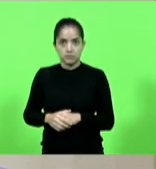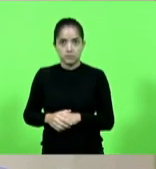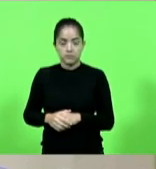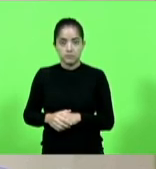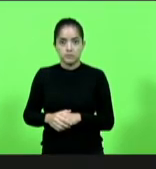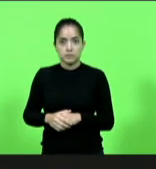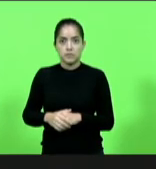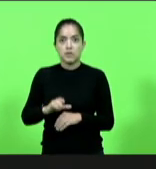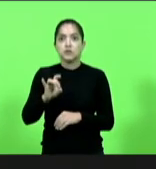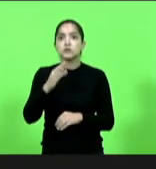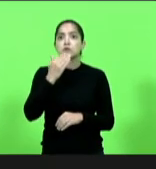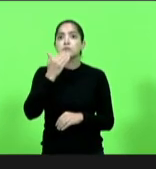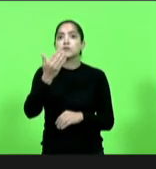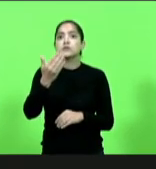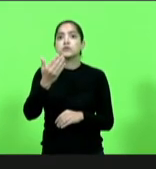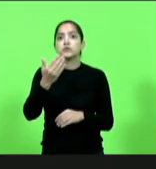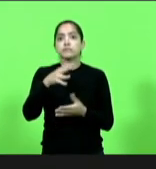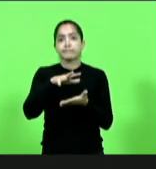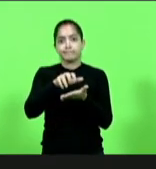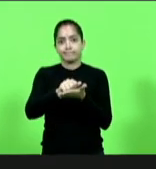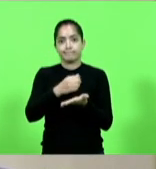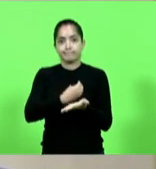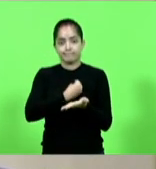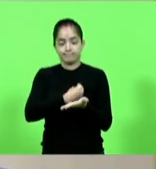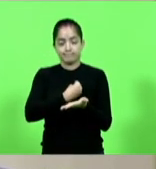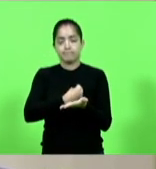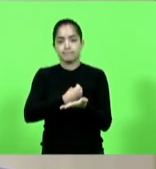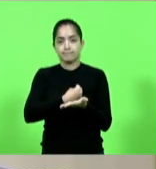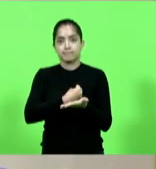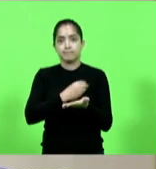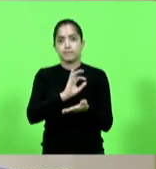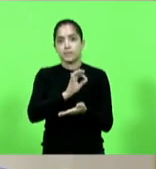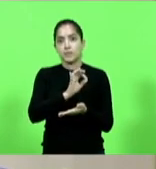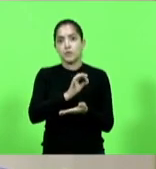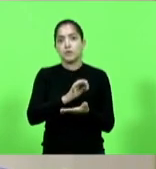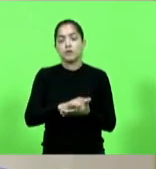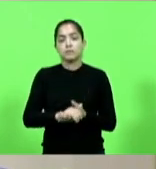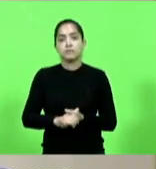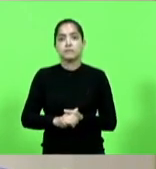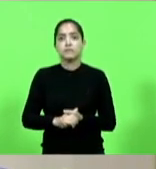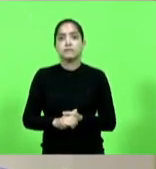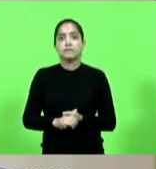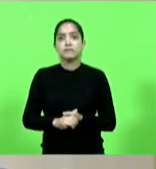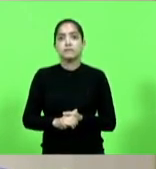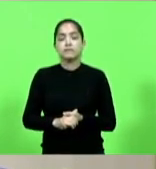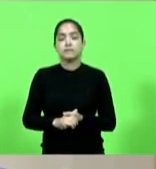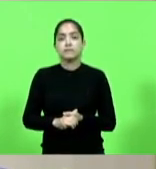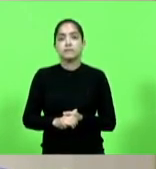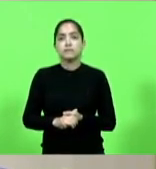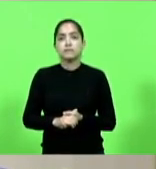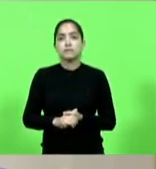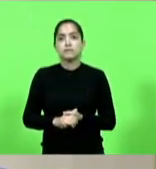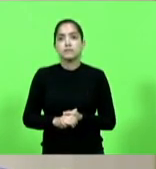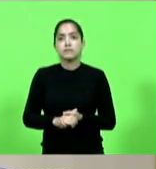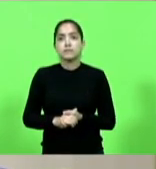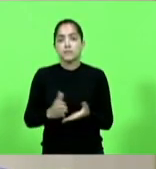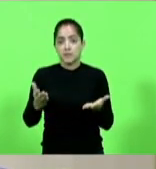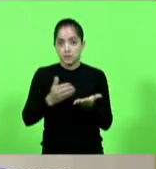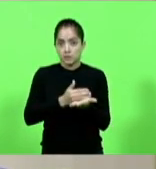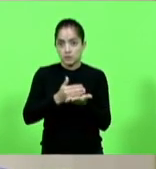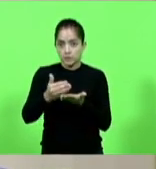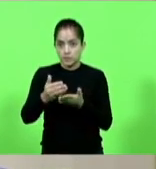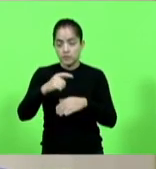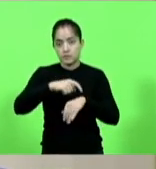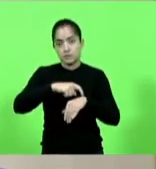só para pedir o registro aí da minha presença, por gentileza. Ok, será efetuado o registro de Vossa Excelência. Entraremos então em